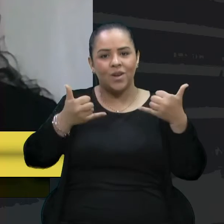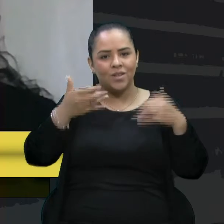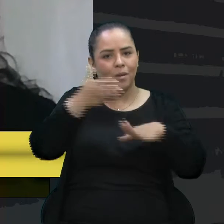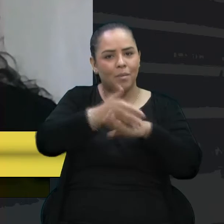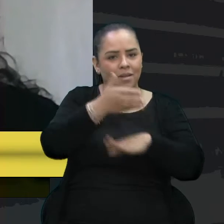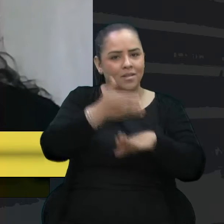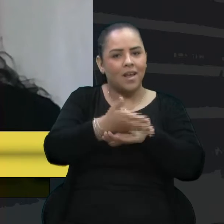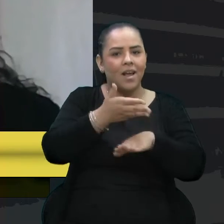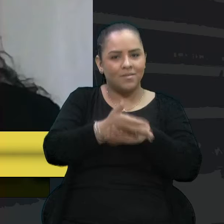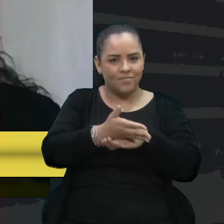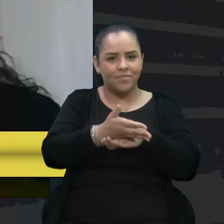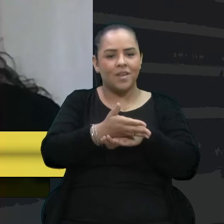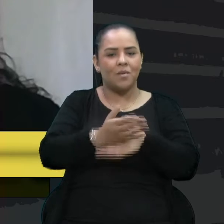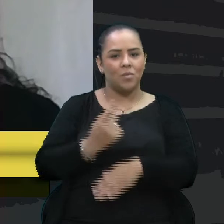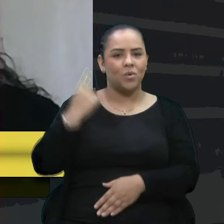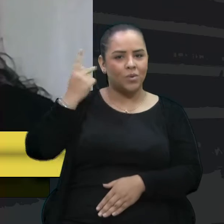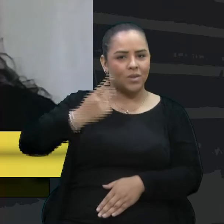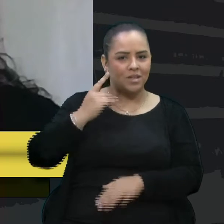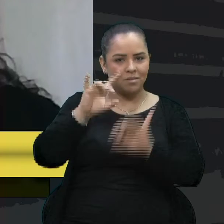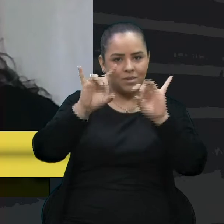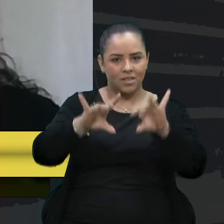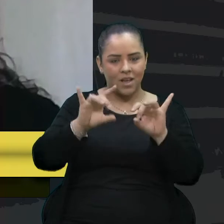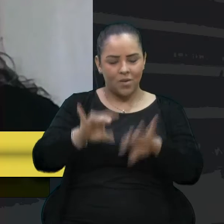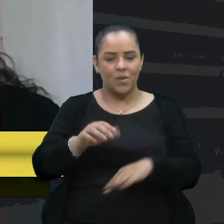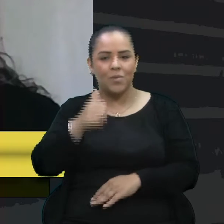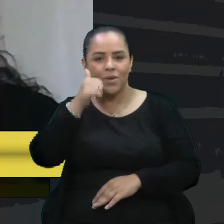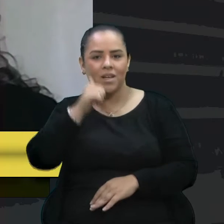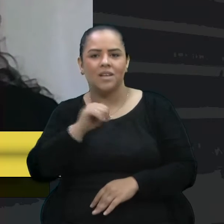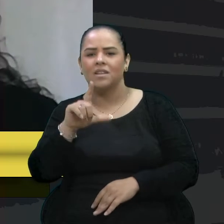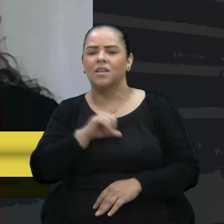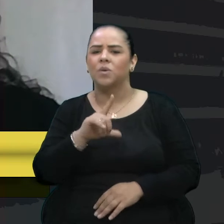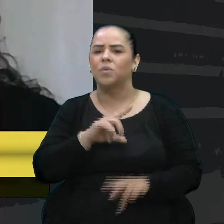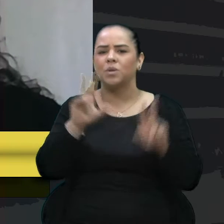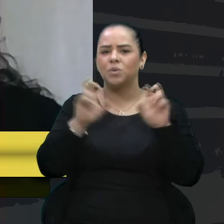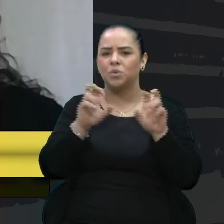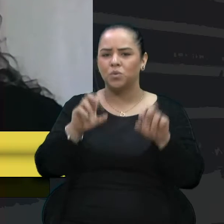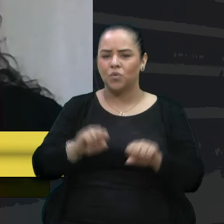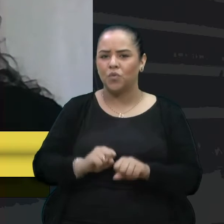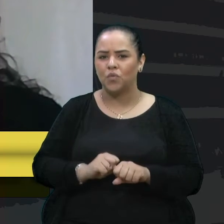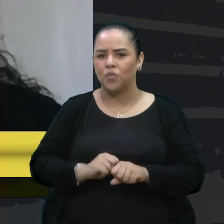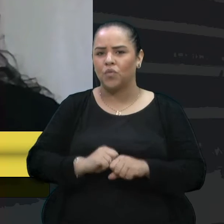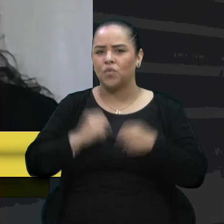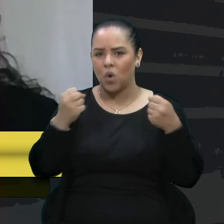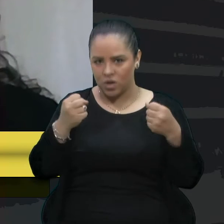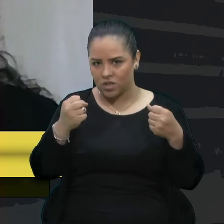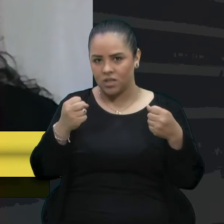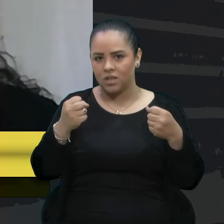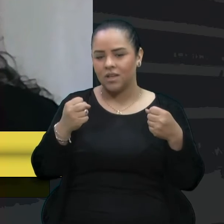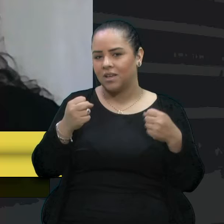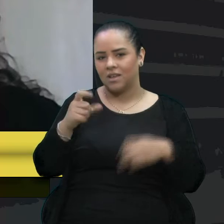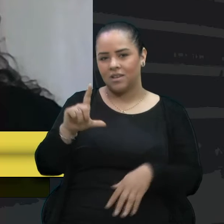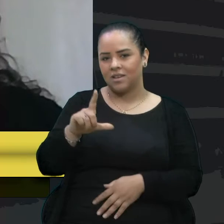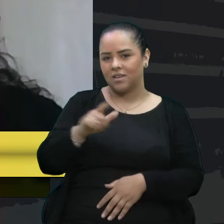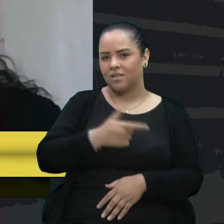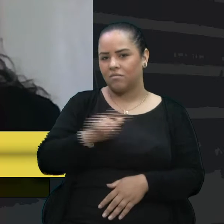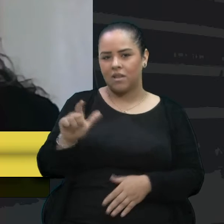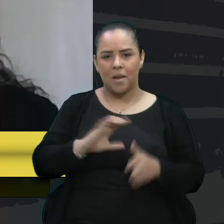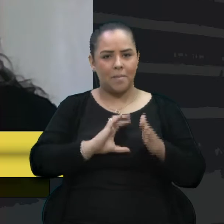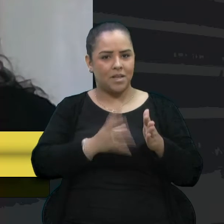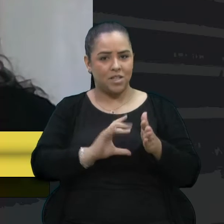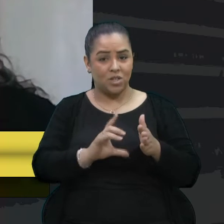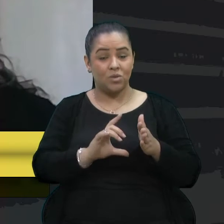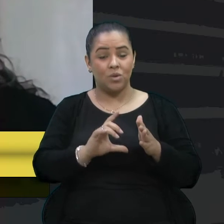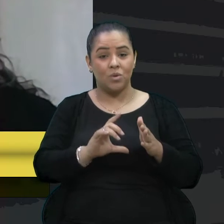Especial da Mulher, onde a gente tem uma pauta tão forte e, como eu digo, a partidária, onde a causa principal é